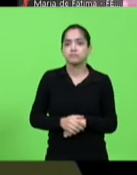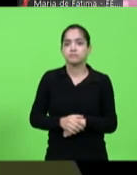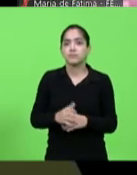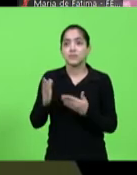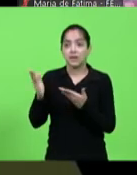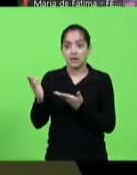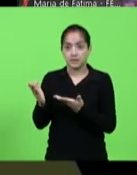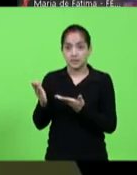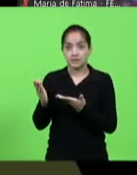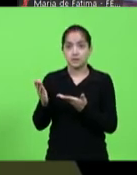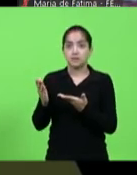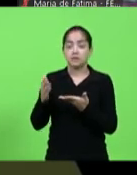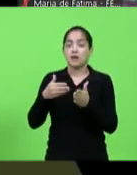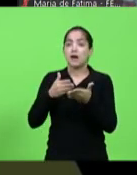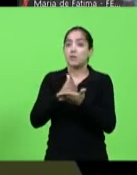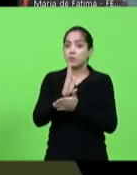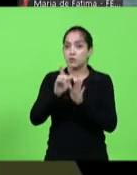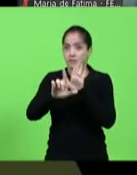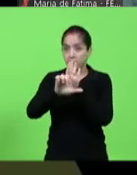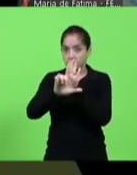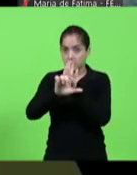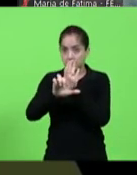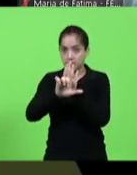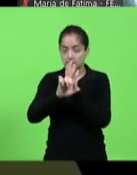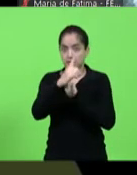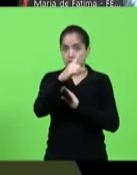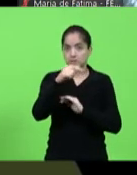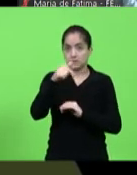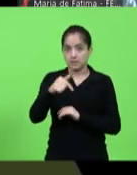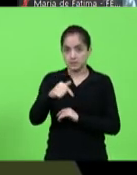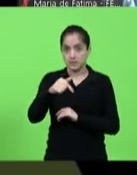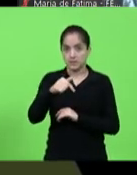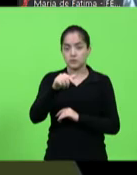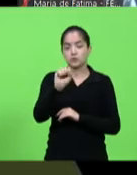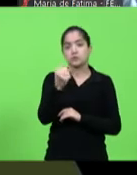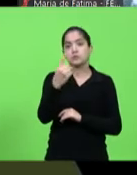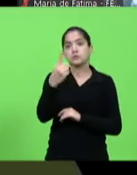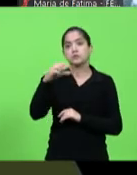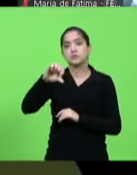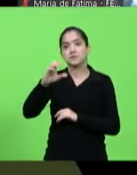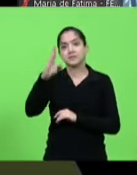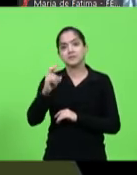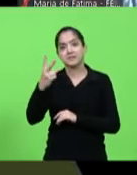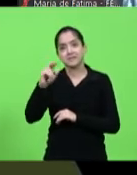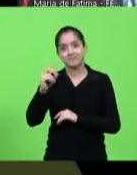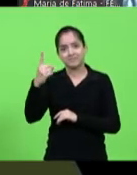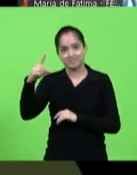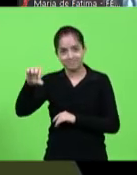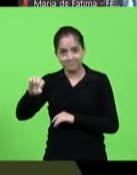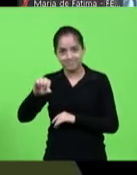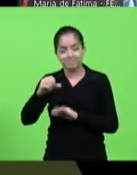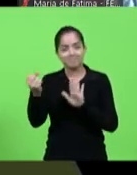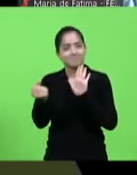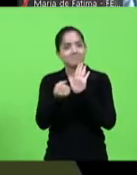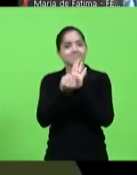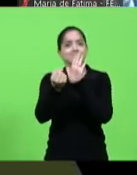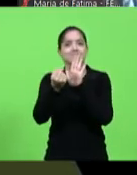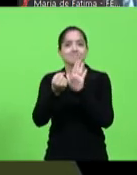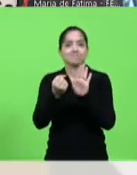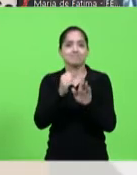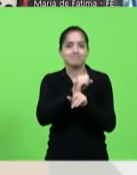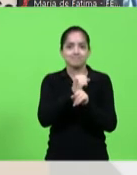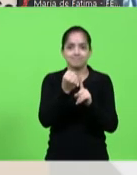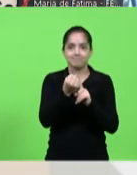Aprovada a lei do FES. 17.819, em 2019, um marco para assistência social.